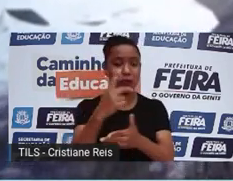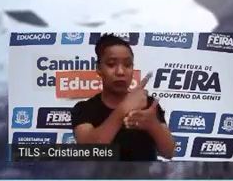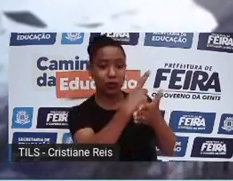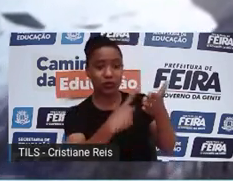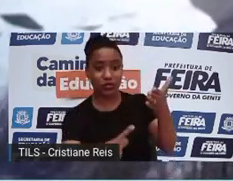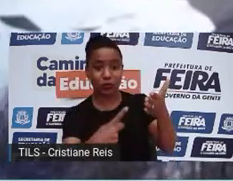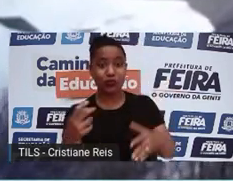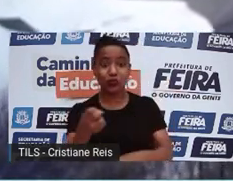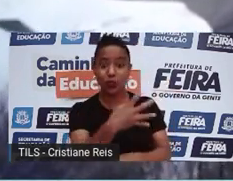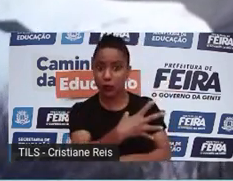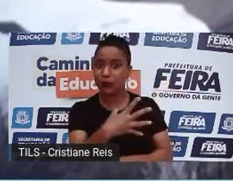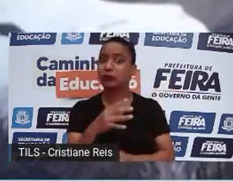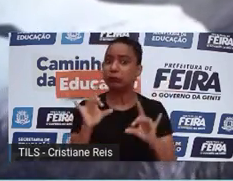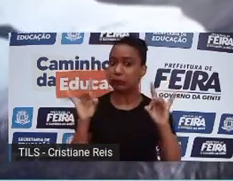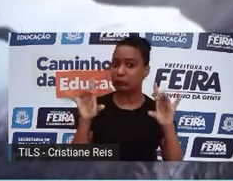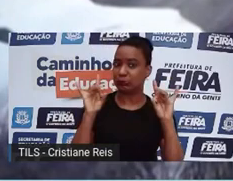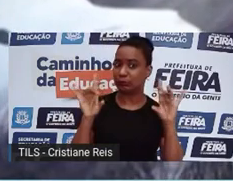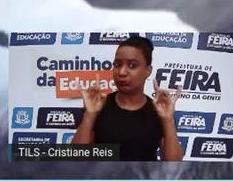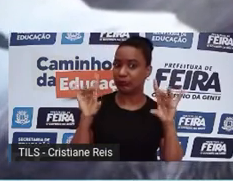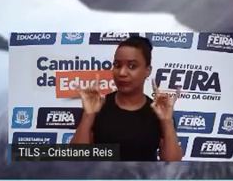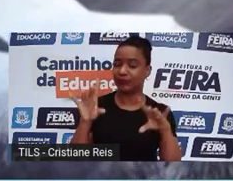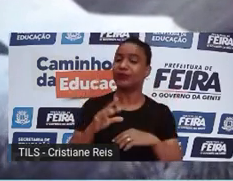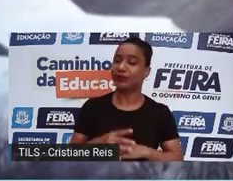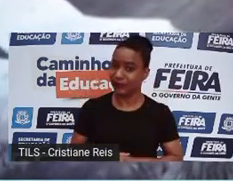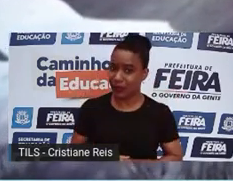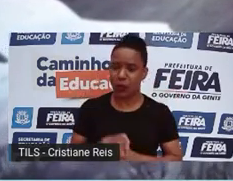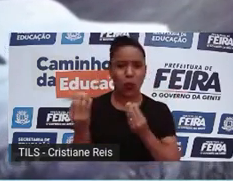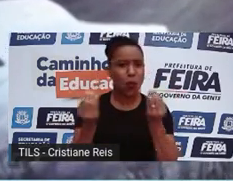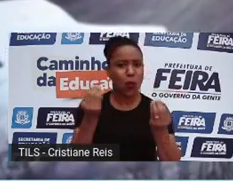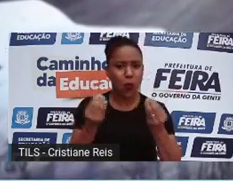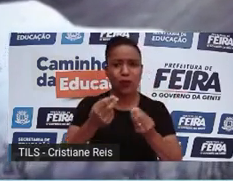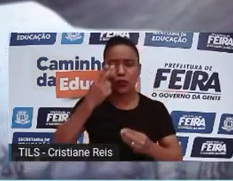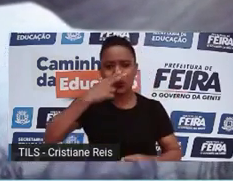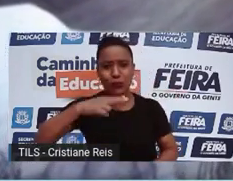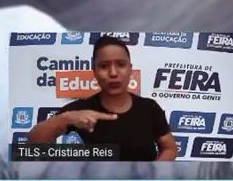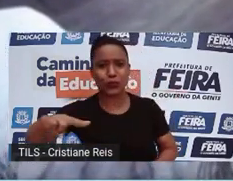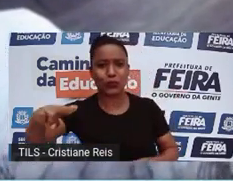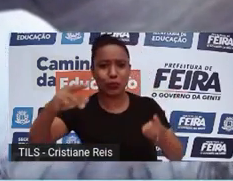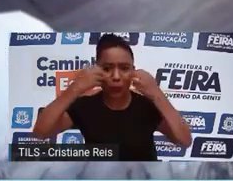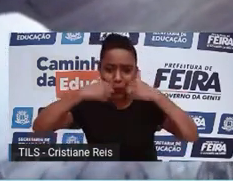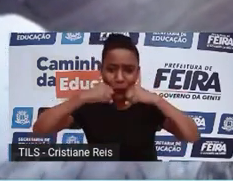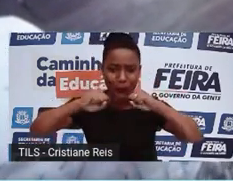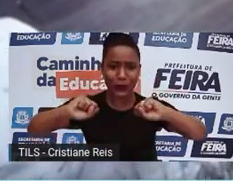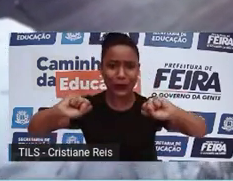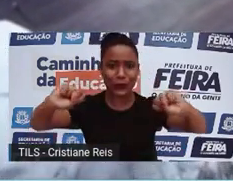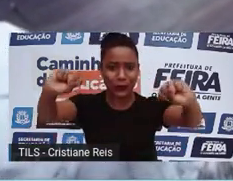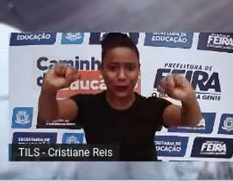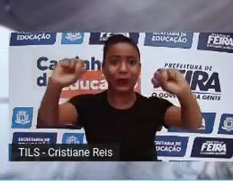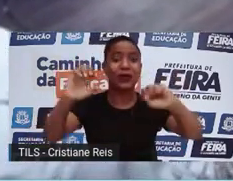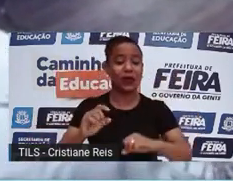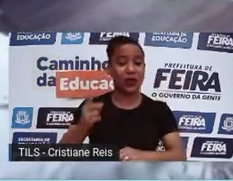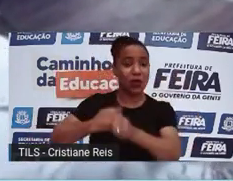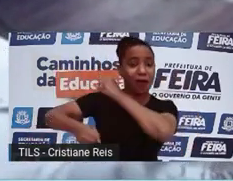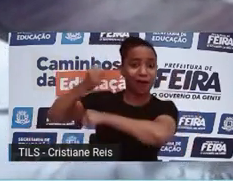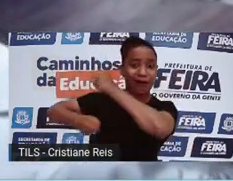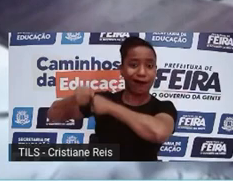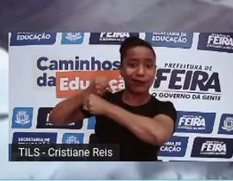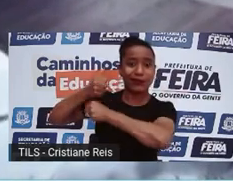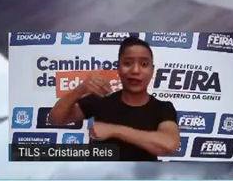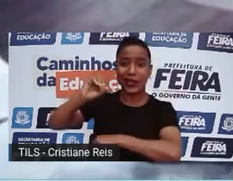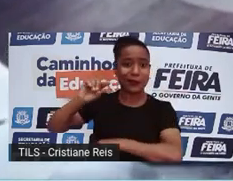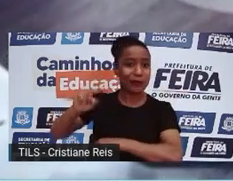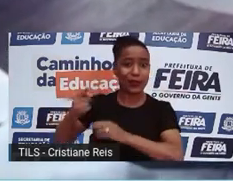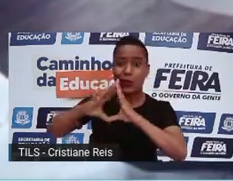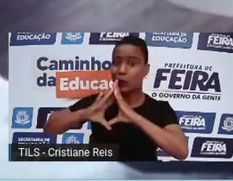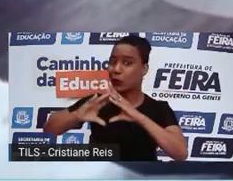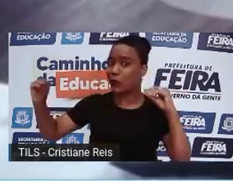e ambicioso. Tentar recriar o mamute, esse animal parente do elefante que desapareceu do nosso planeta há mais de 10 mil anos. A façanha